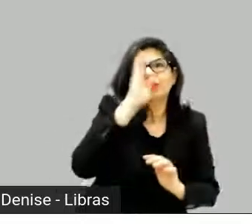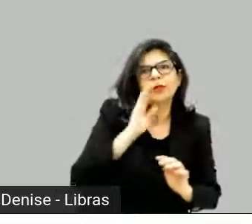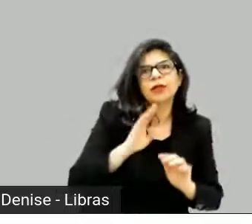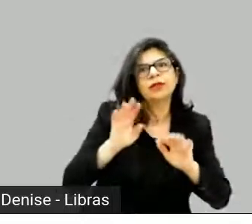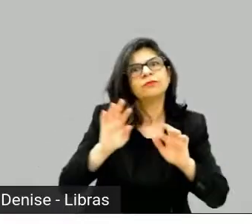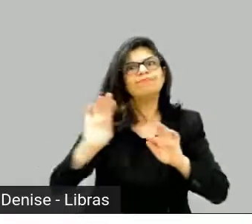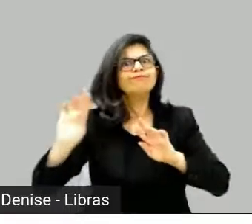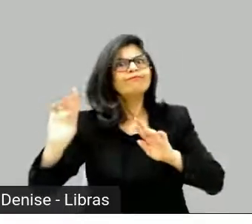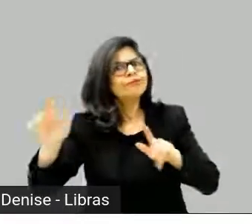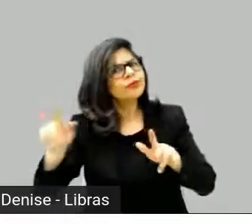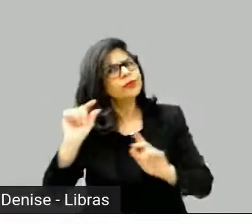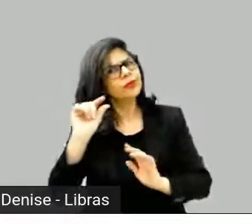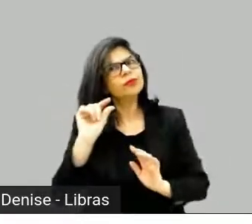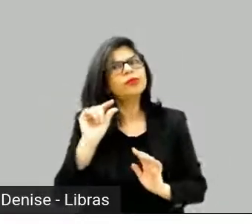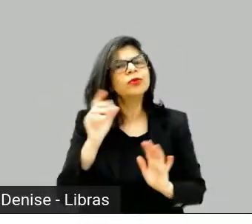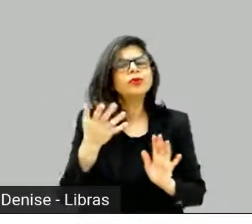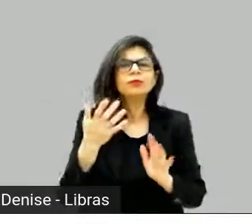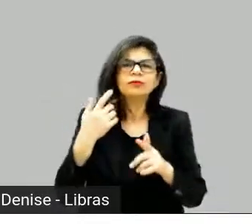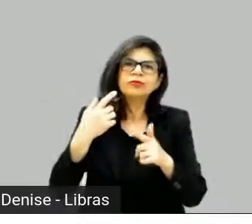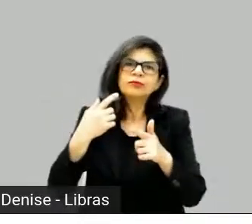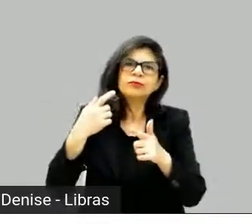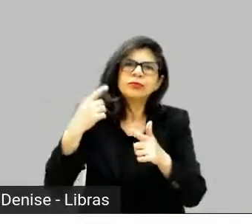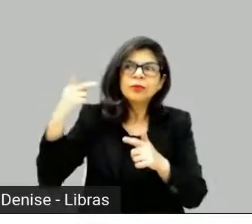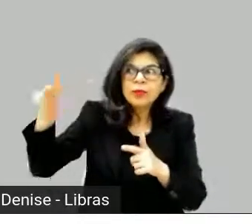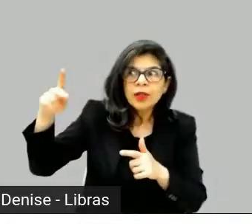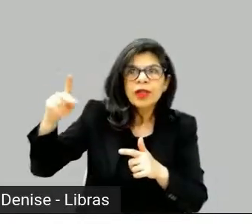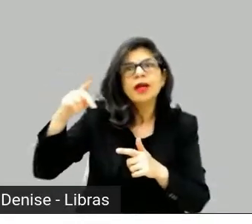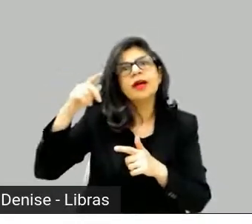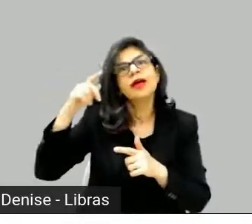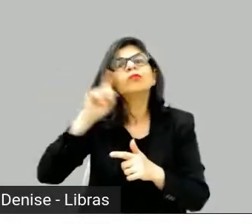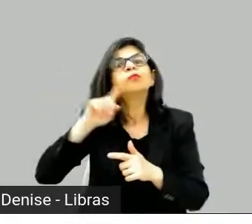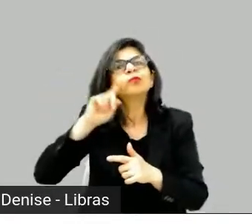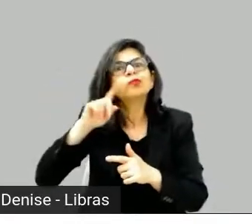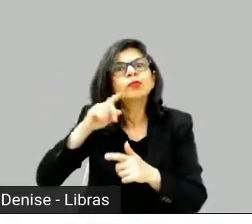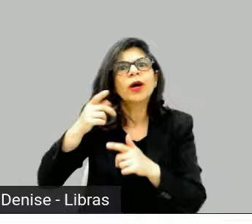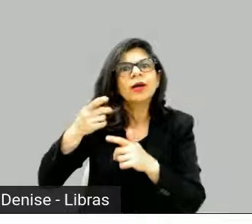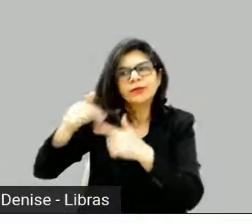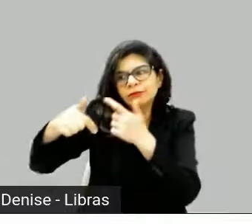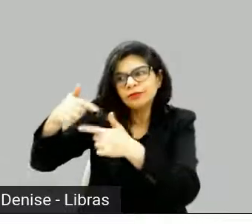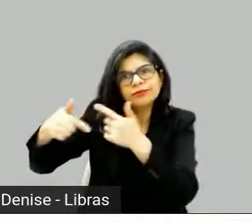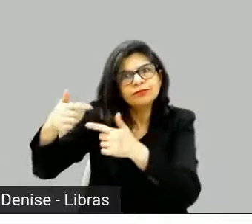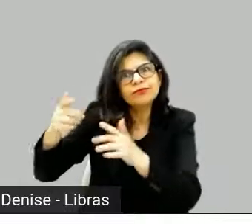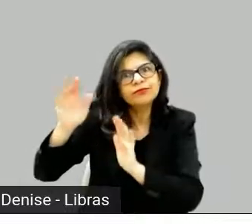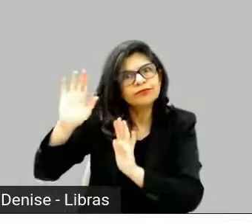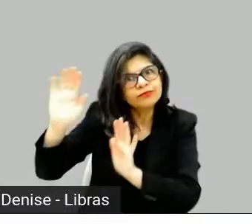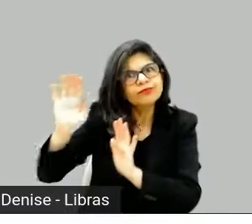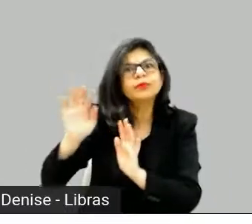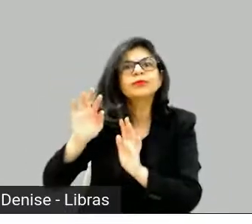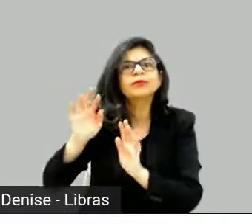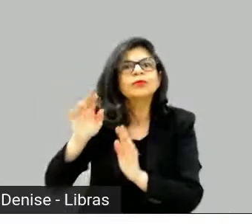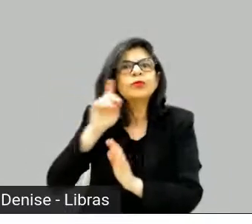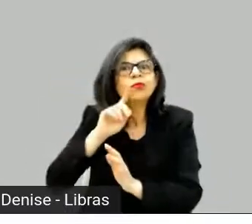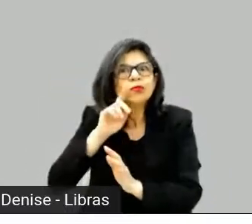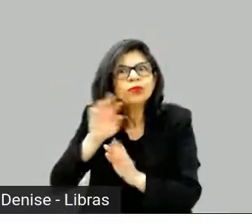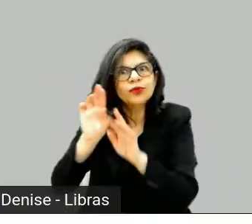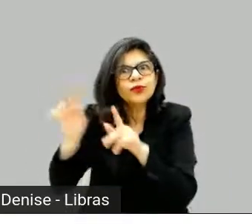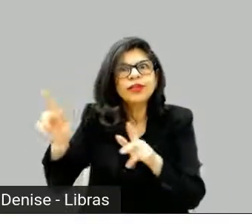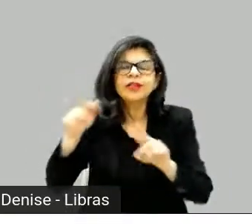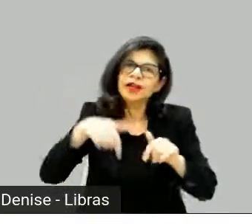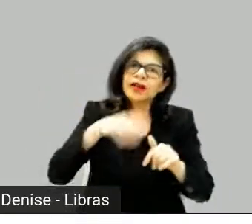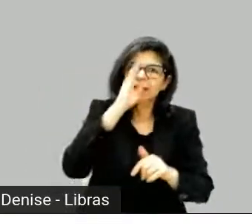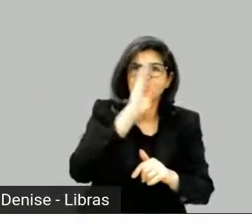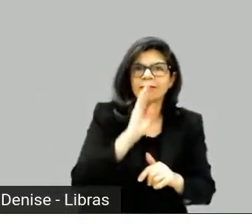né, porque a gente, de repente, esse processo das séries chegou num contexto brasileiro que era muito diferente, né,